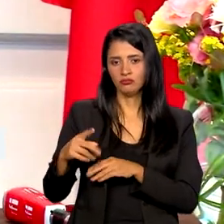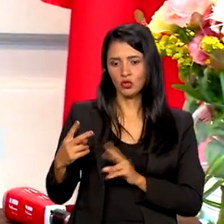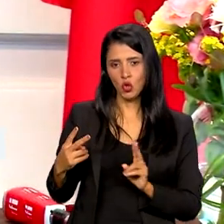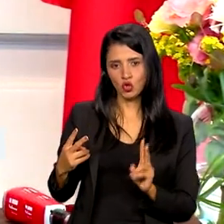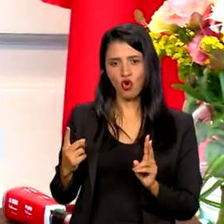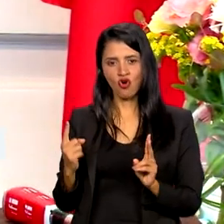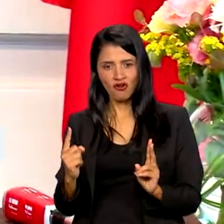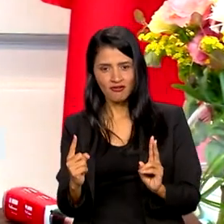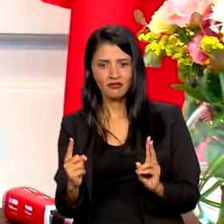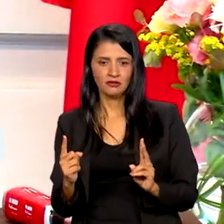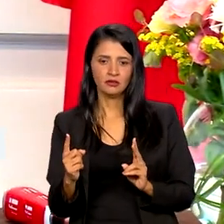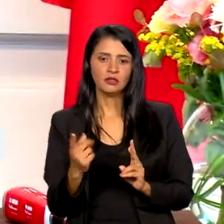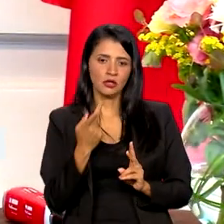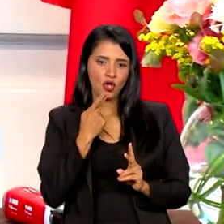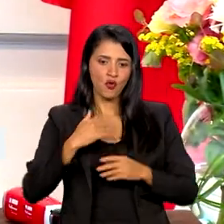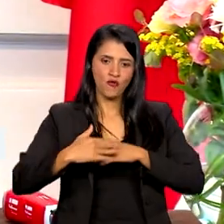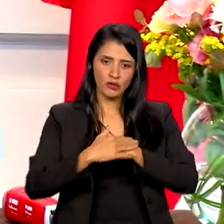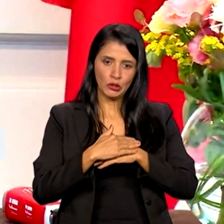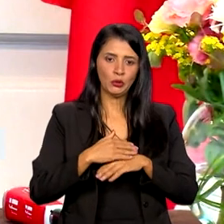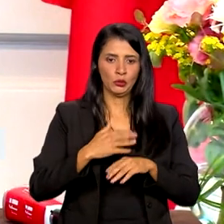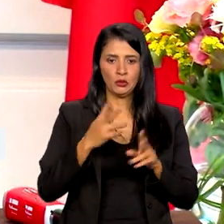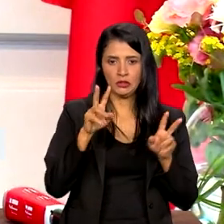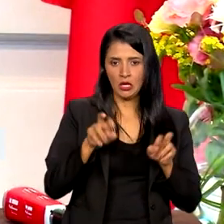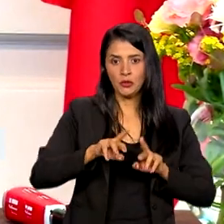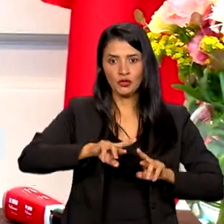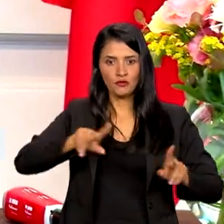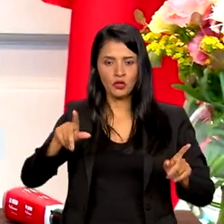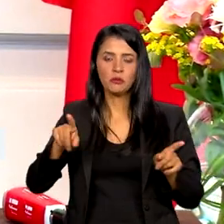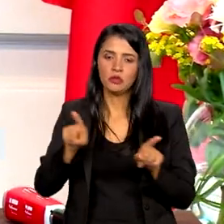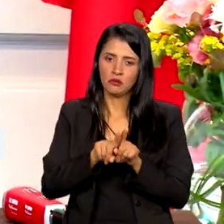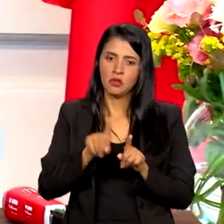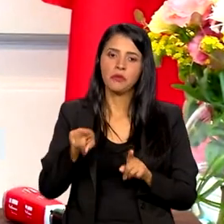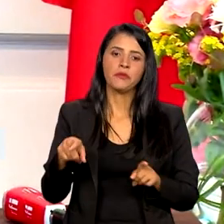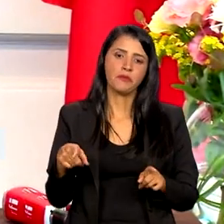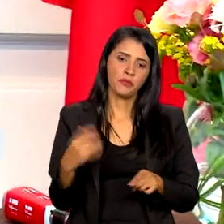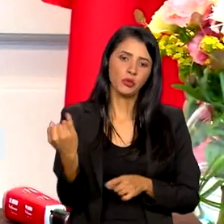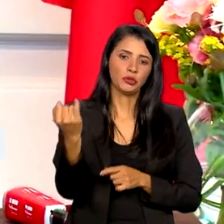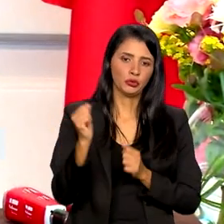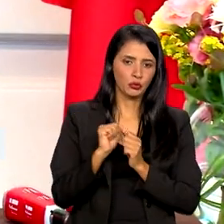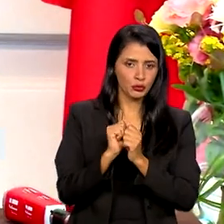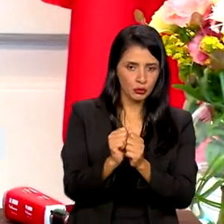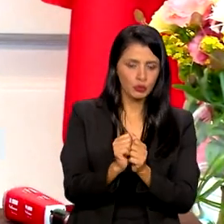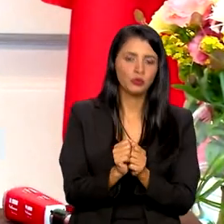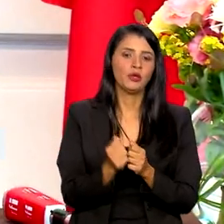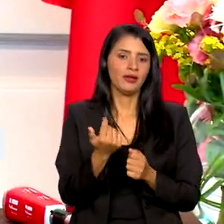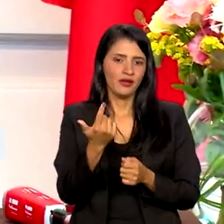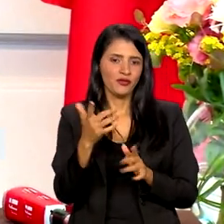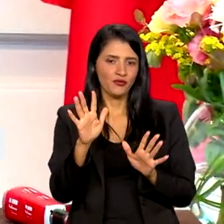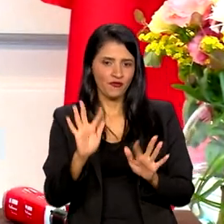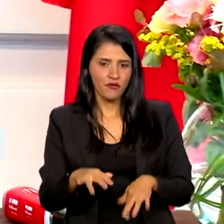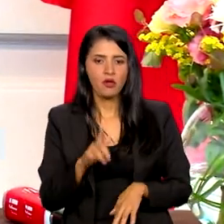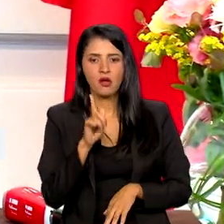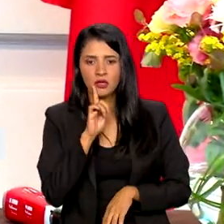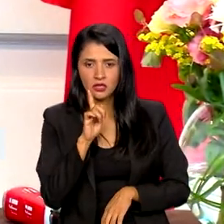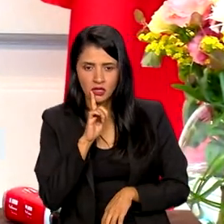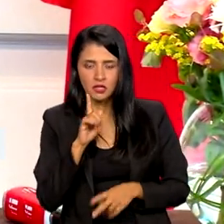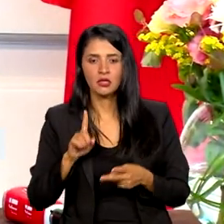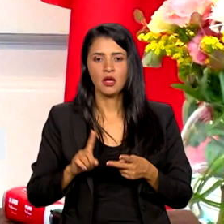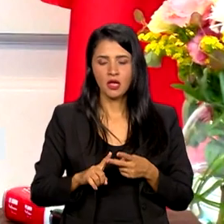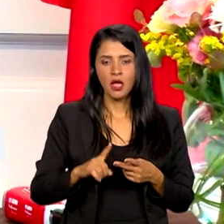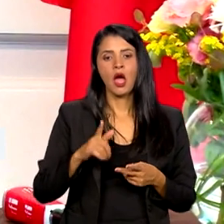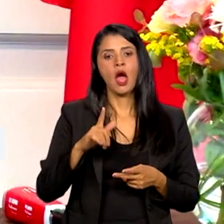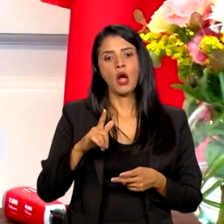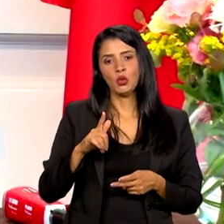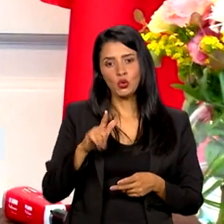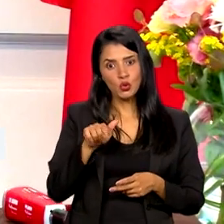nós já estávamos falando de coisas separadas, mas também importante estarem juntas. E ao final, não só a Nízia quanto a Luciana também